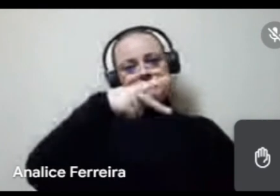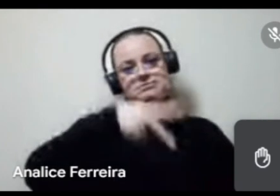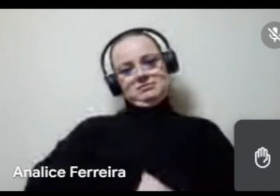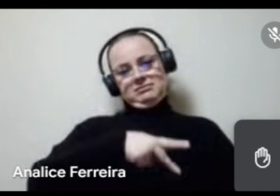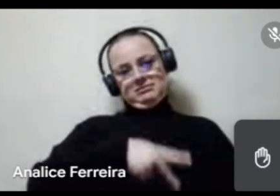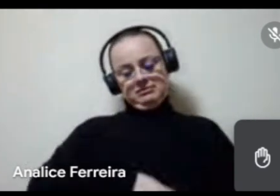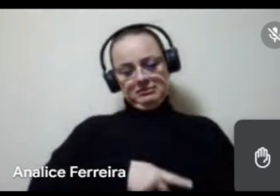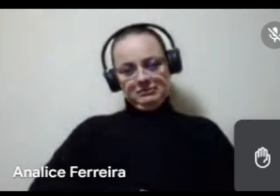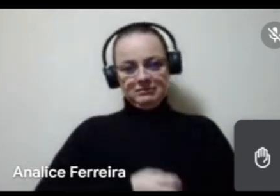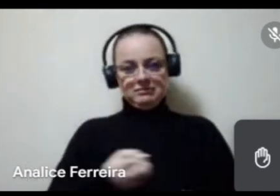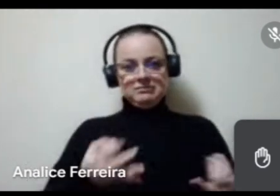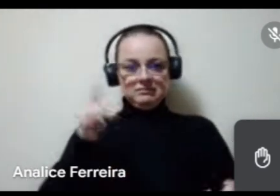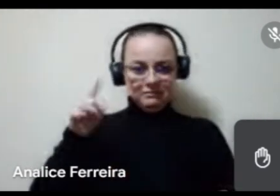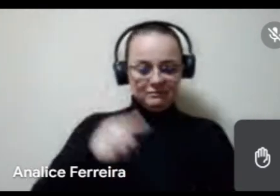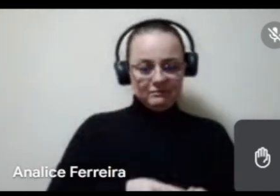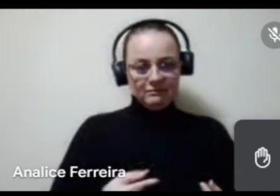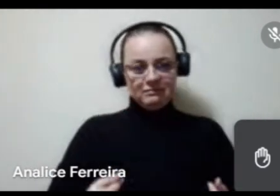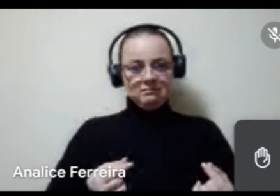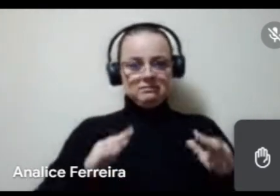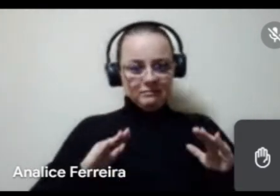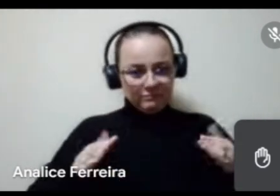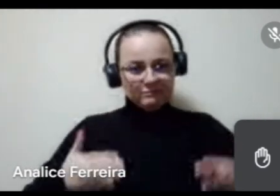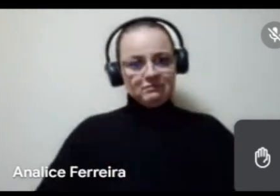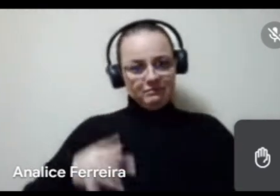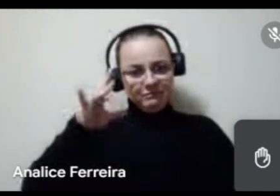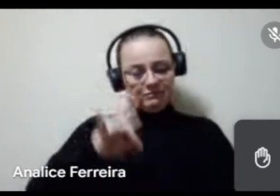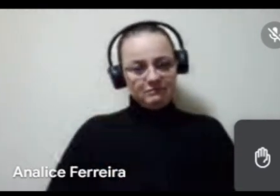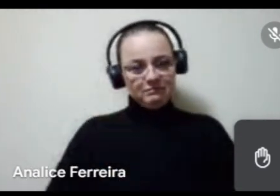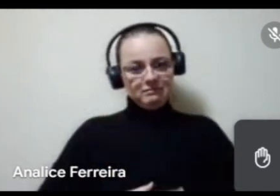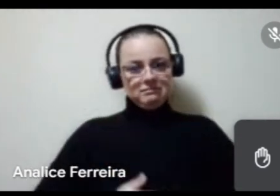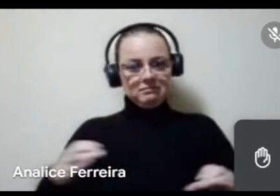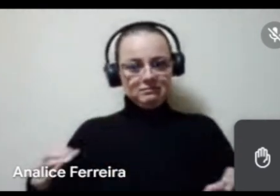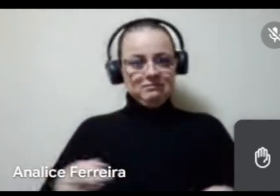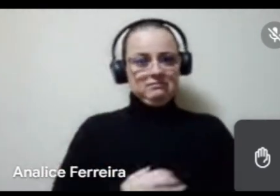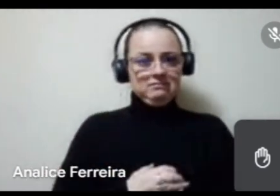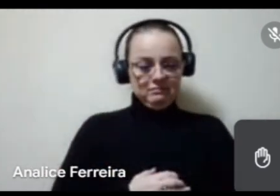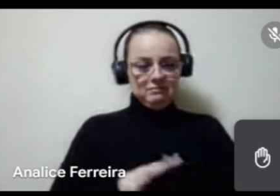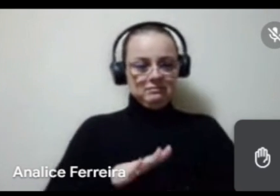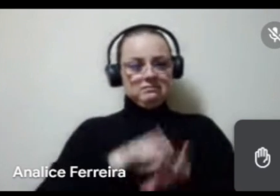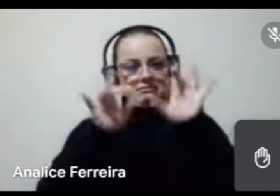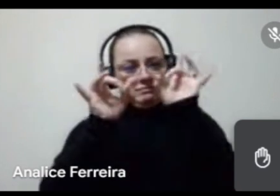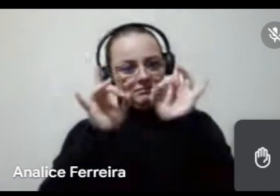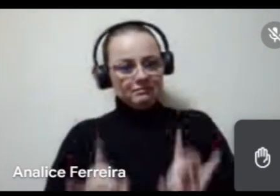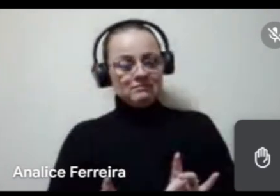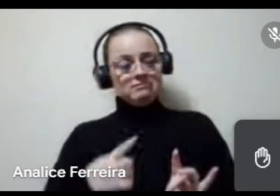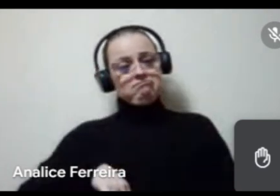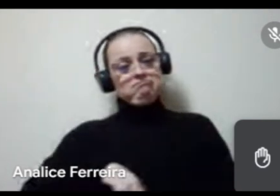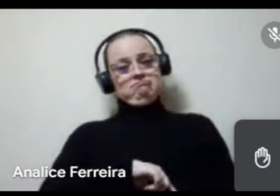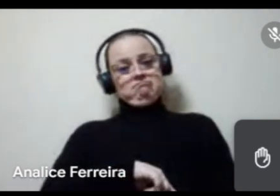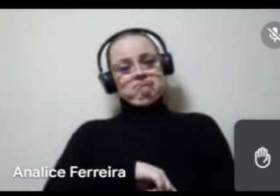a destinação dos recursos de uma maneira mais efetiva, mais concreta, mais específica, é que a gente está